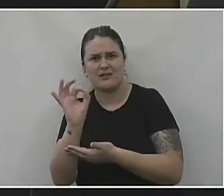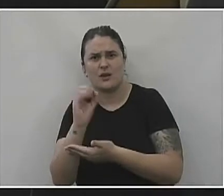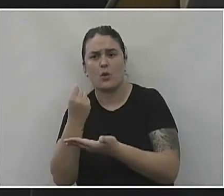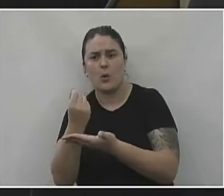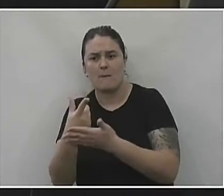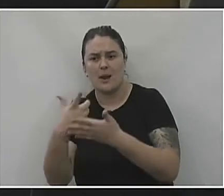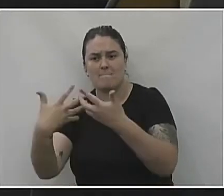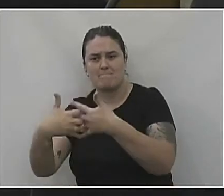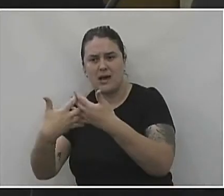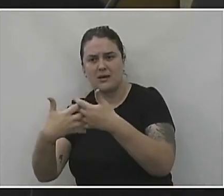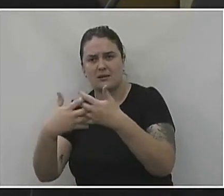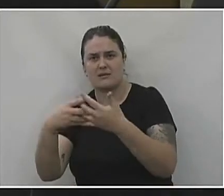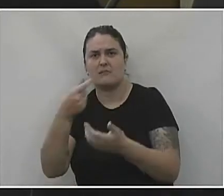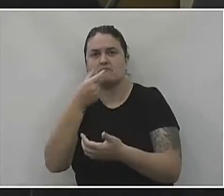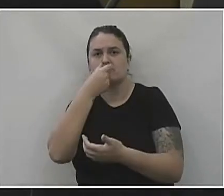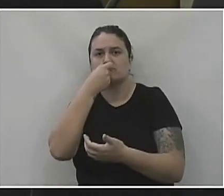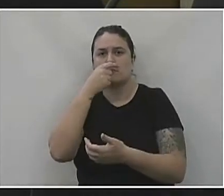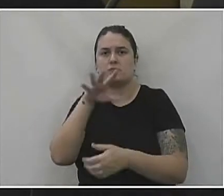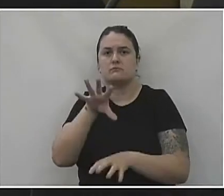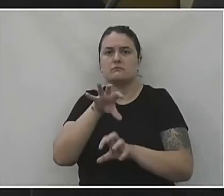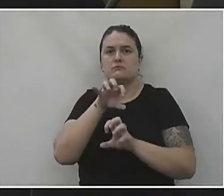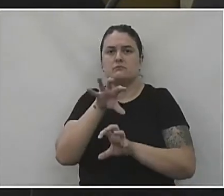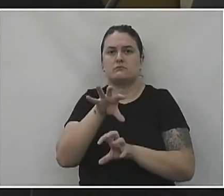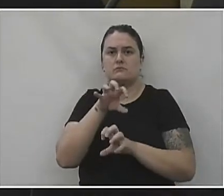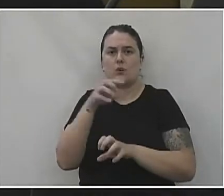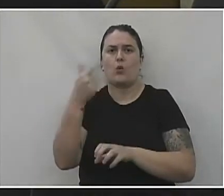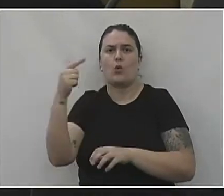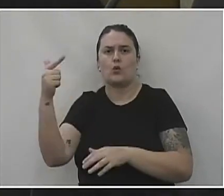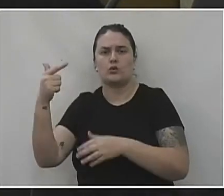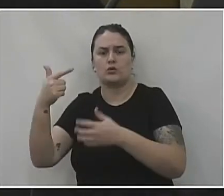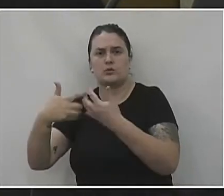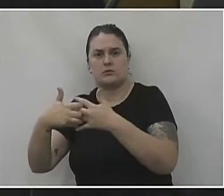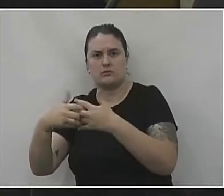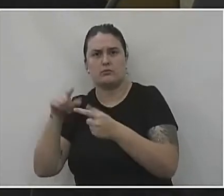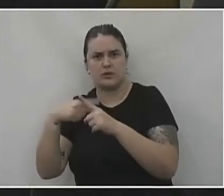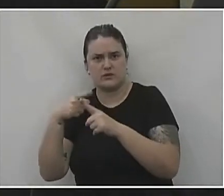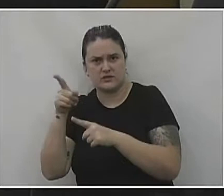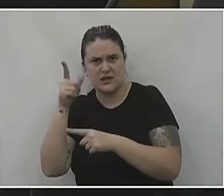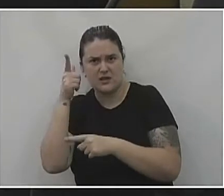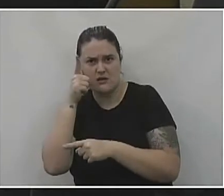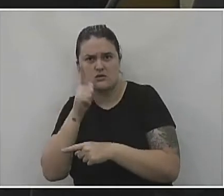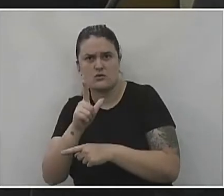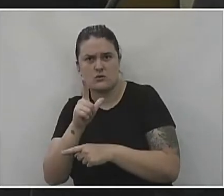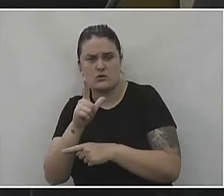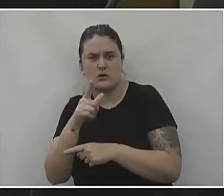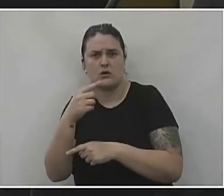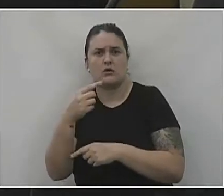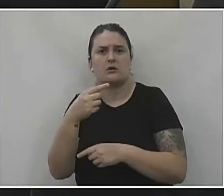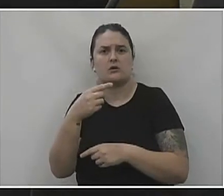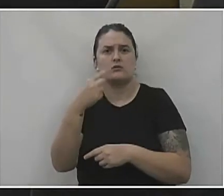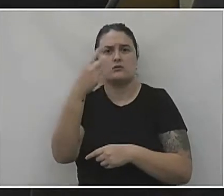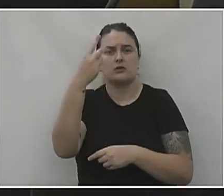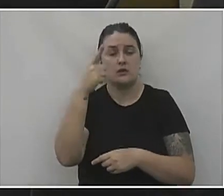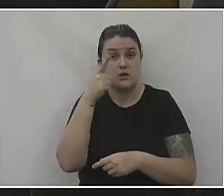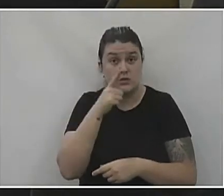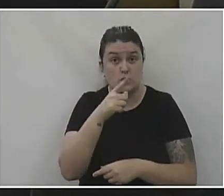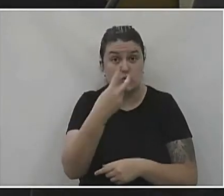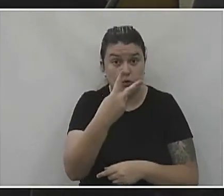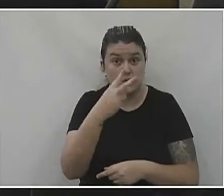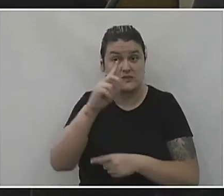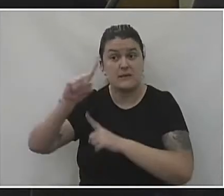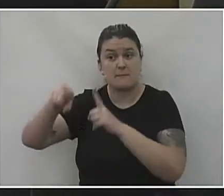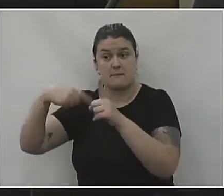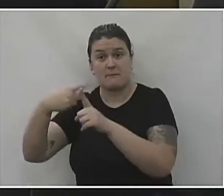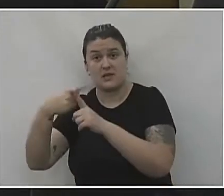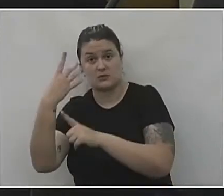respiradores e outros equipamentos, certo? Vocês ganharam. Foi ganhado dois na primeira leva e depois veio mais